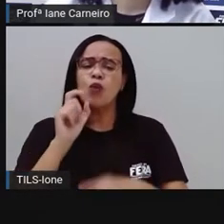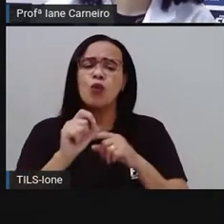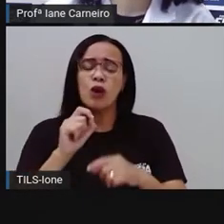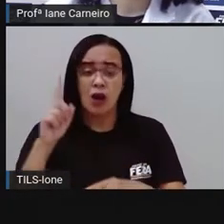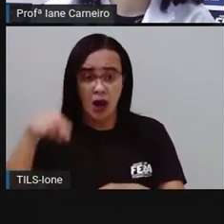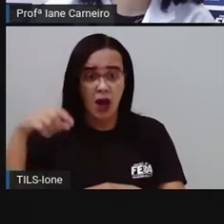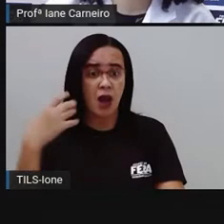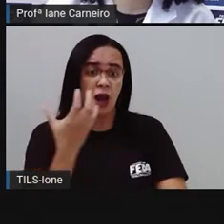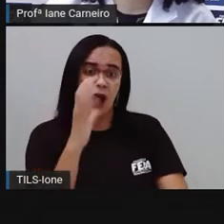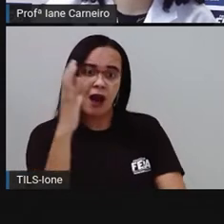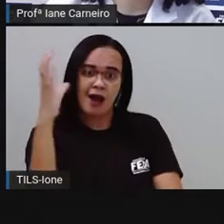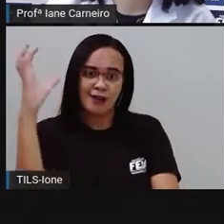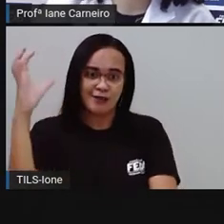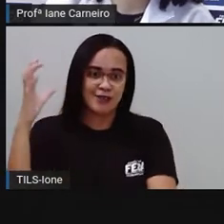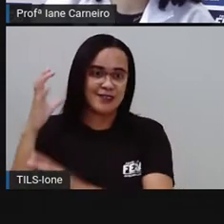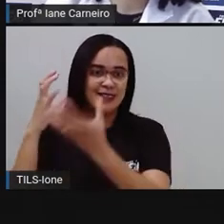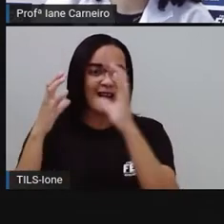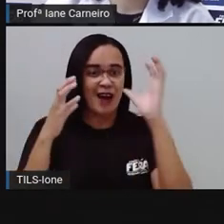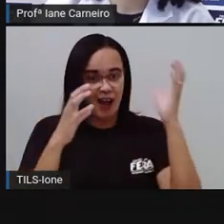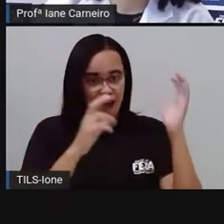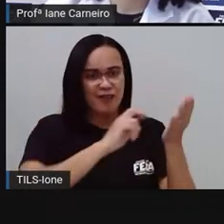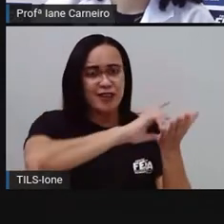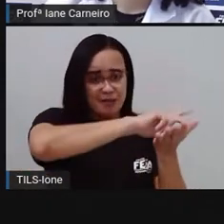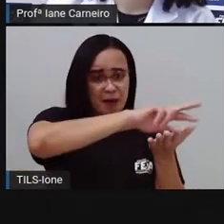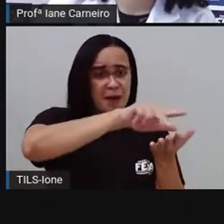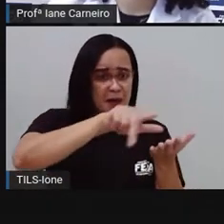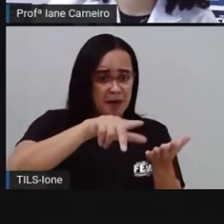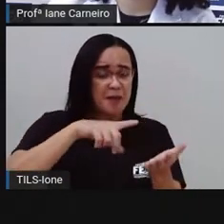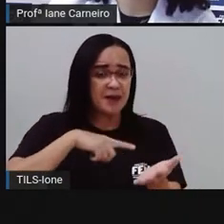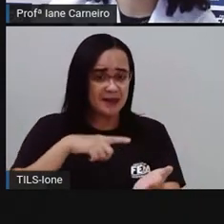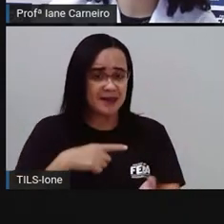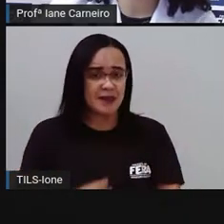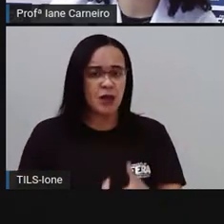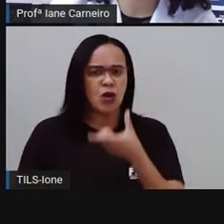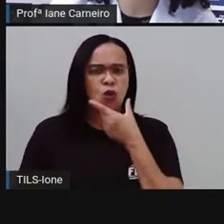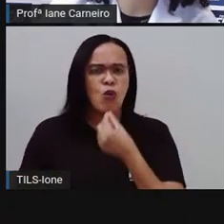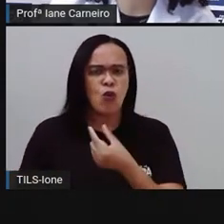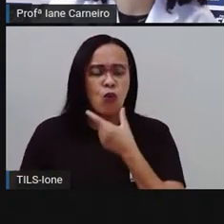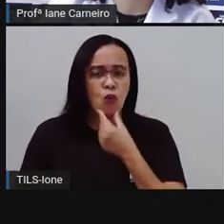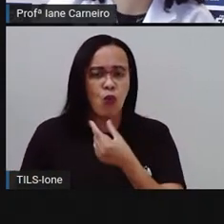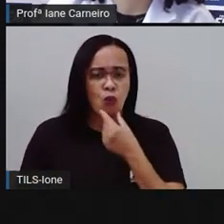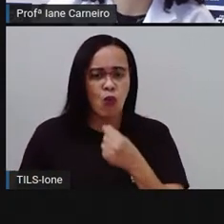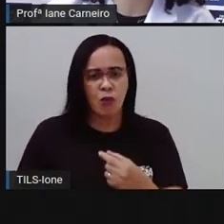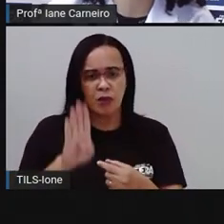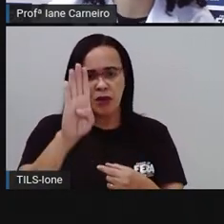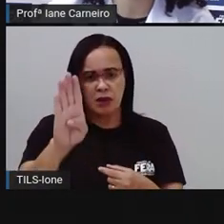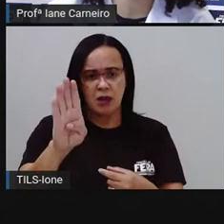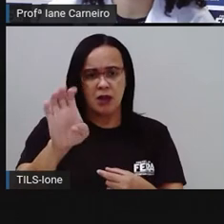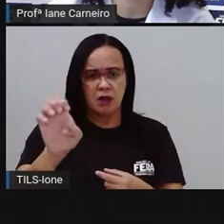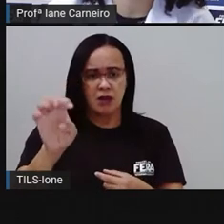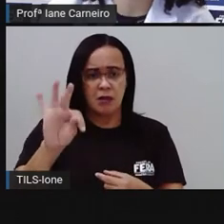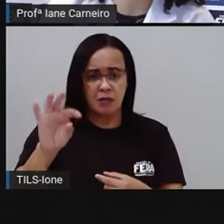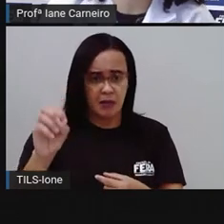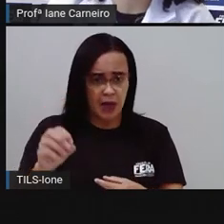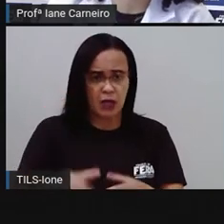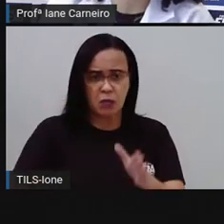O Beto foi o primeiro que plantou uma árvore. Ele até fez uma cerquinha em volta e todo dia ele rega a árvore.